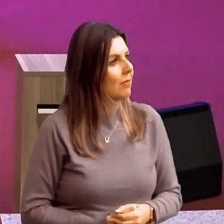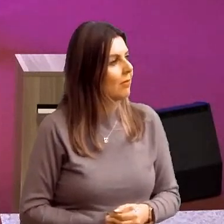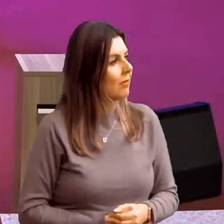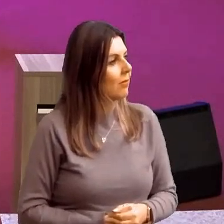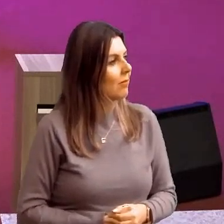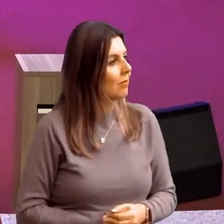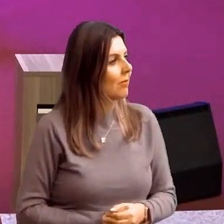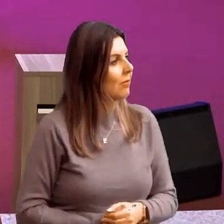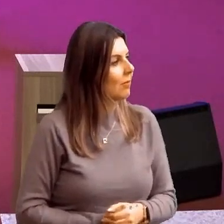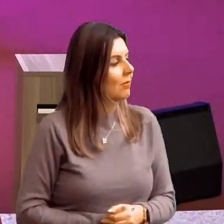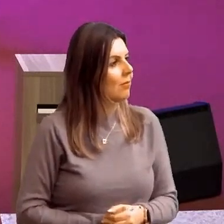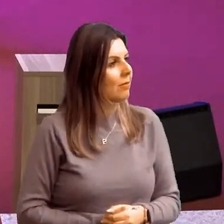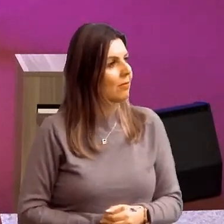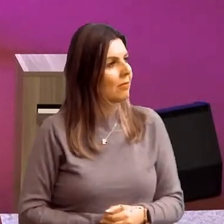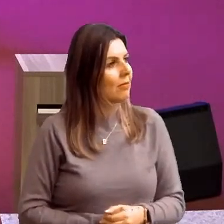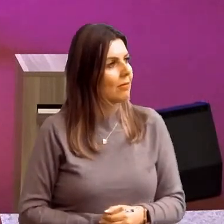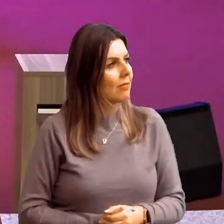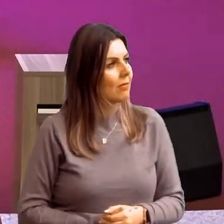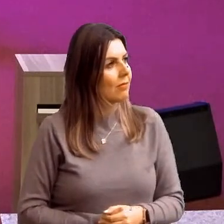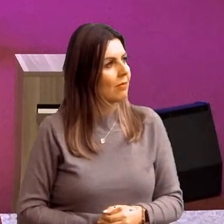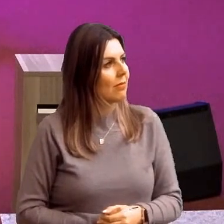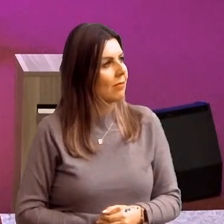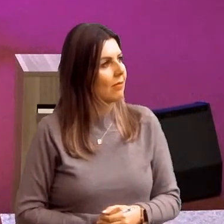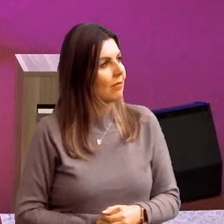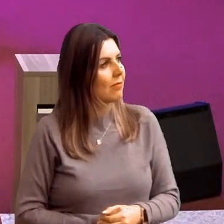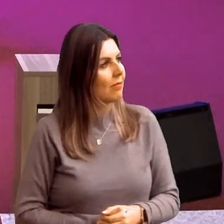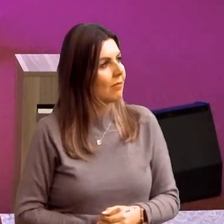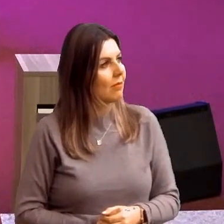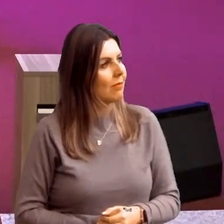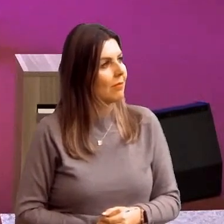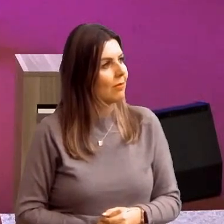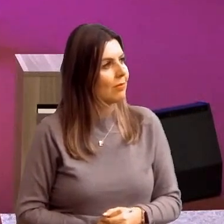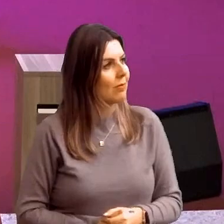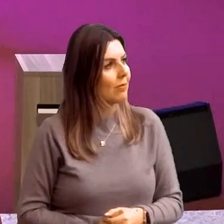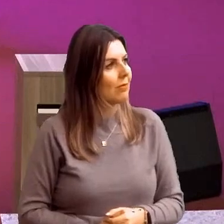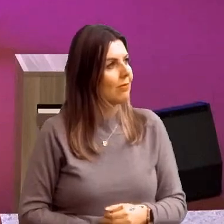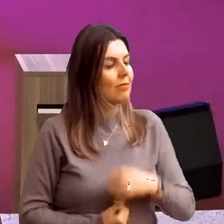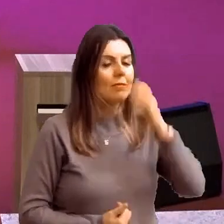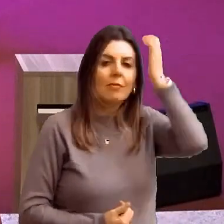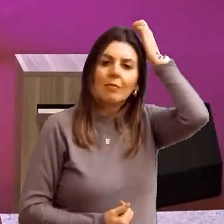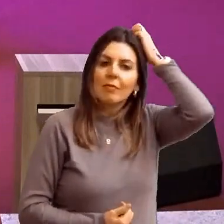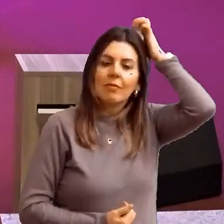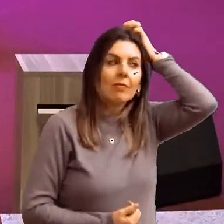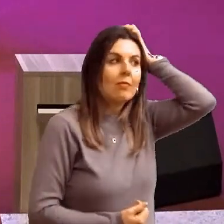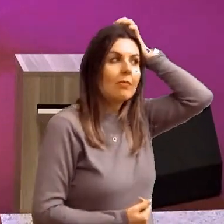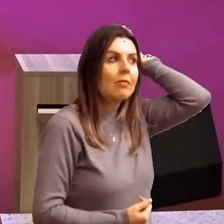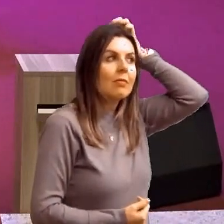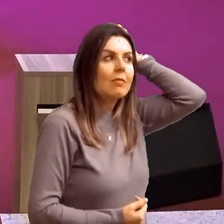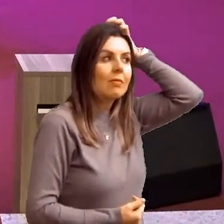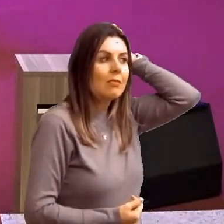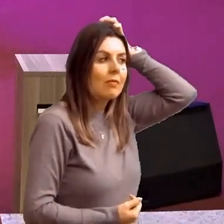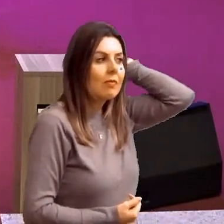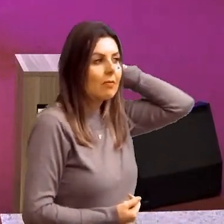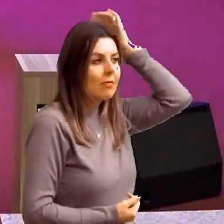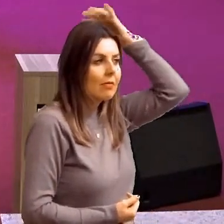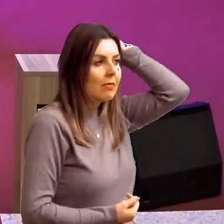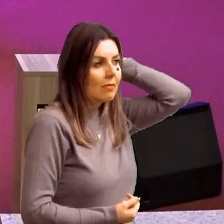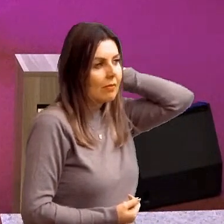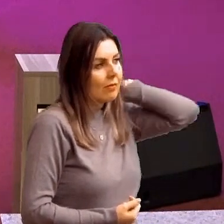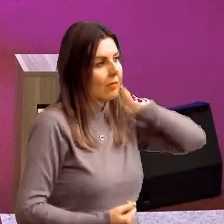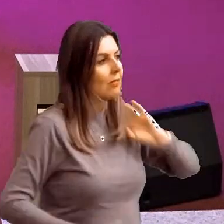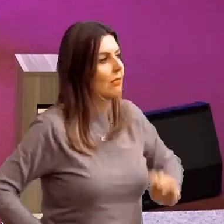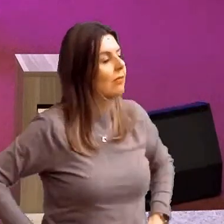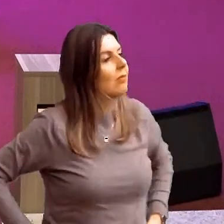junto, eu, minha família,